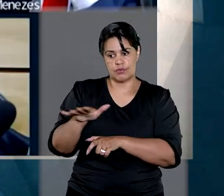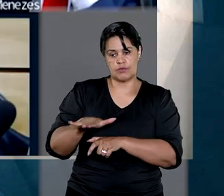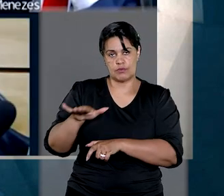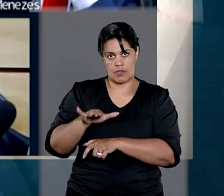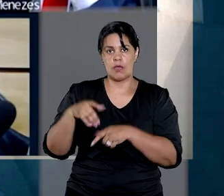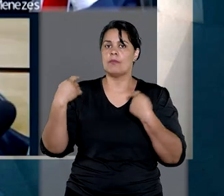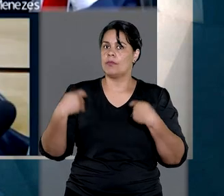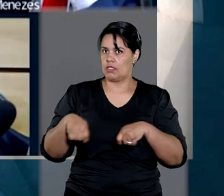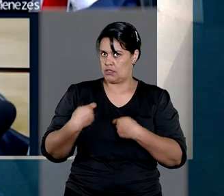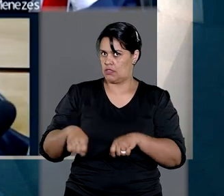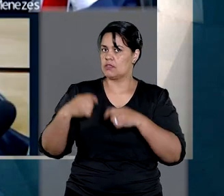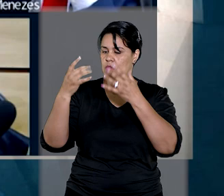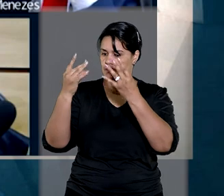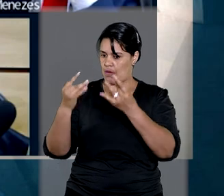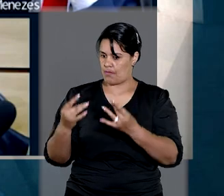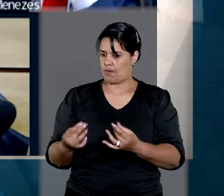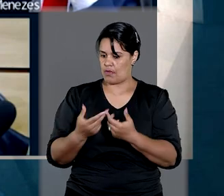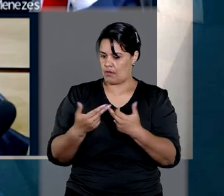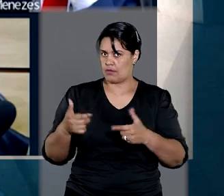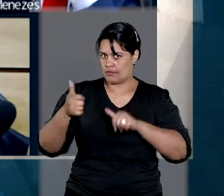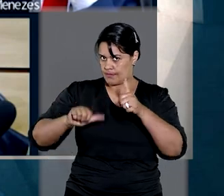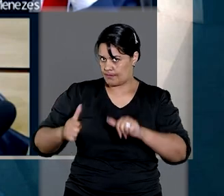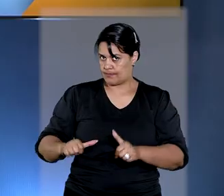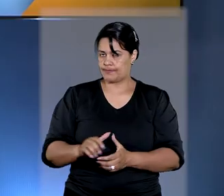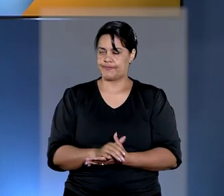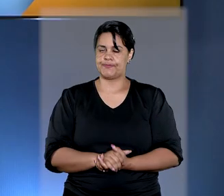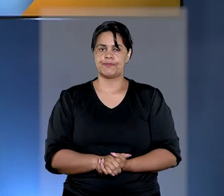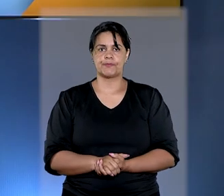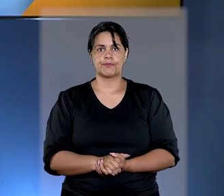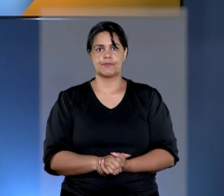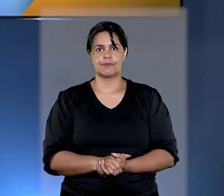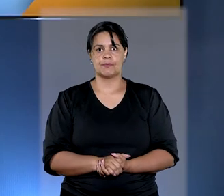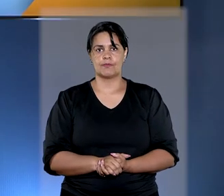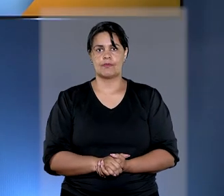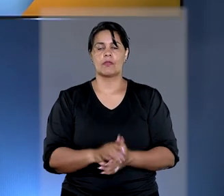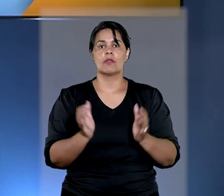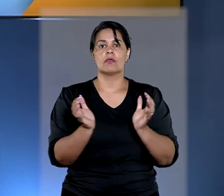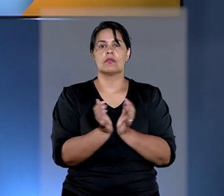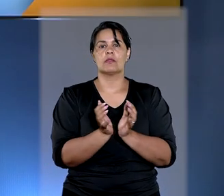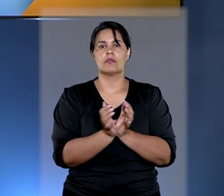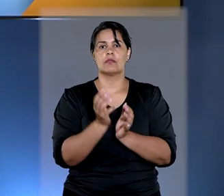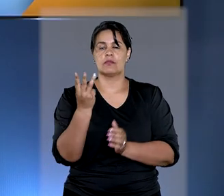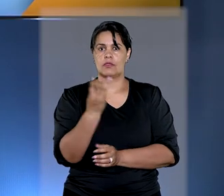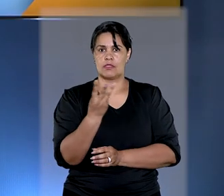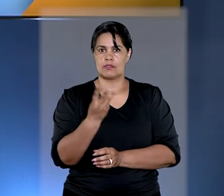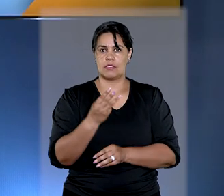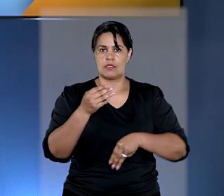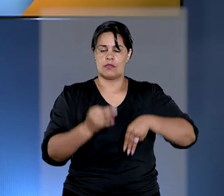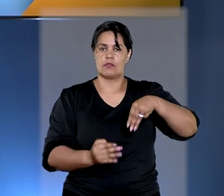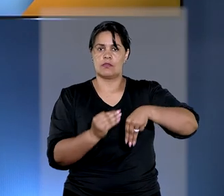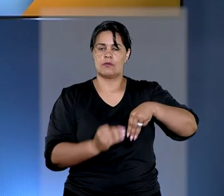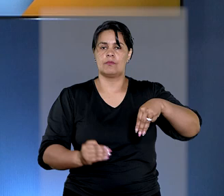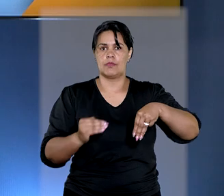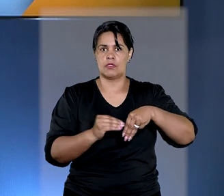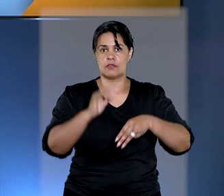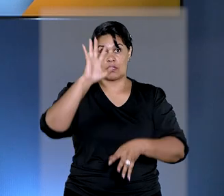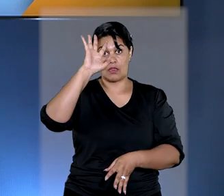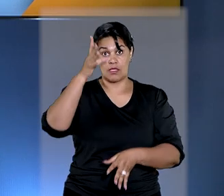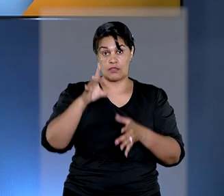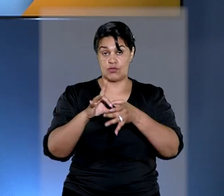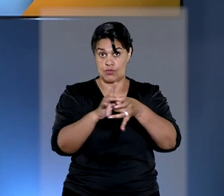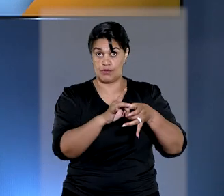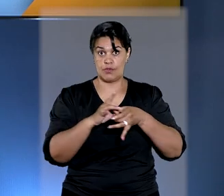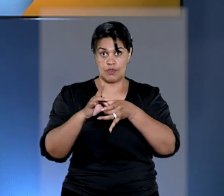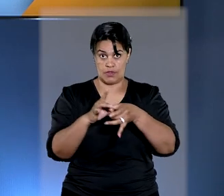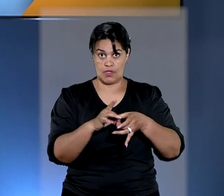Estado para que sejam tomadas as providências cabíveis. Na terceira turma, os ministros decidiram por unanimidade que é